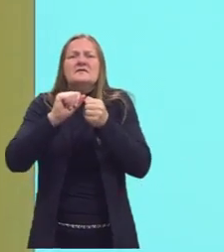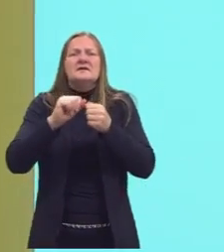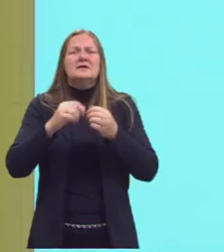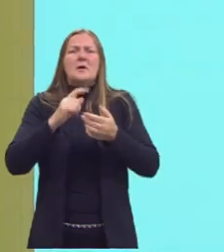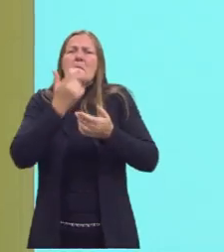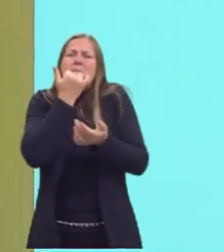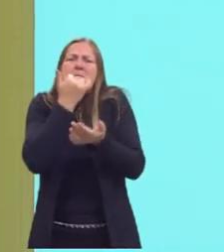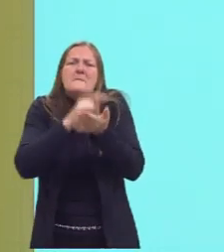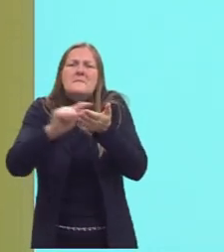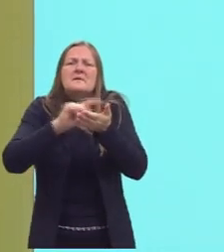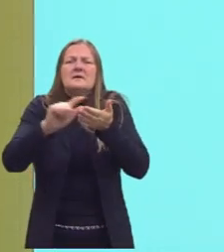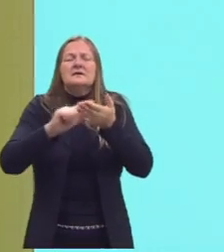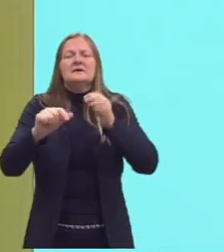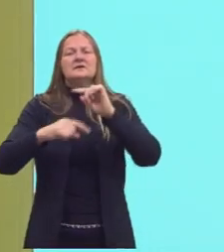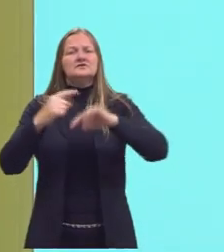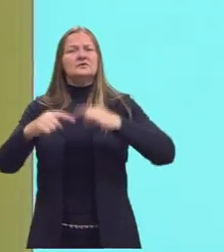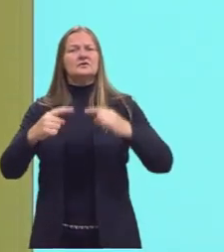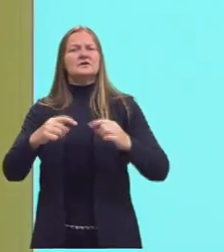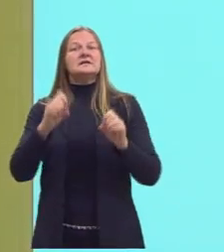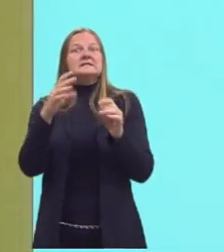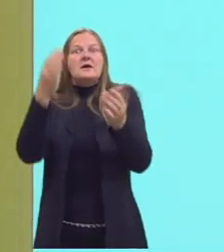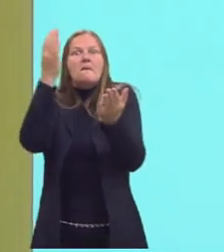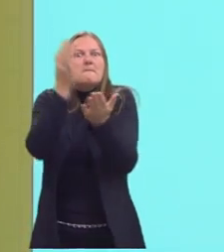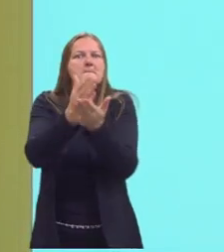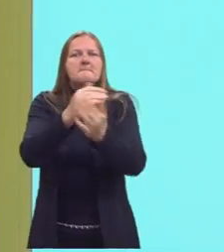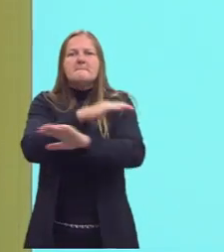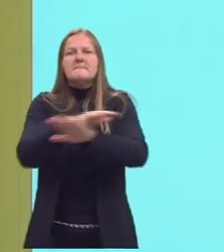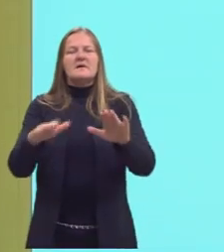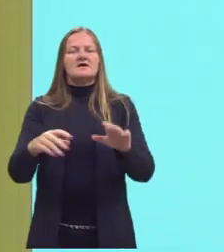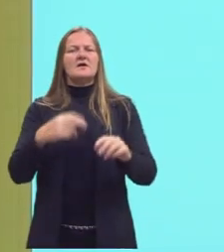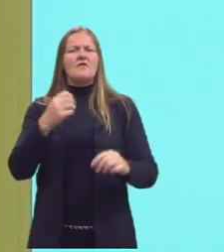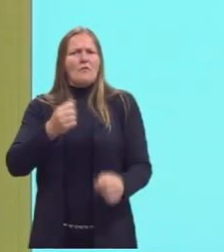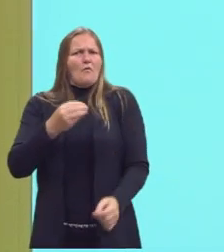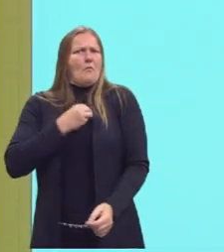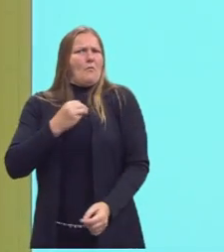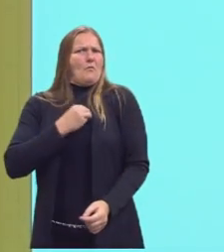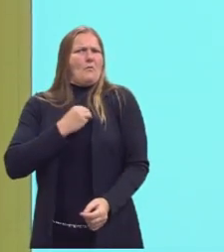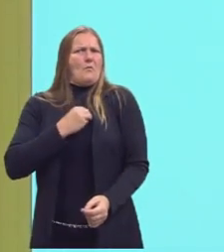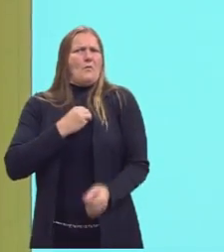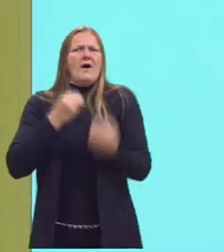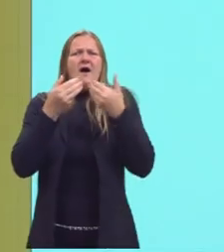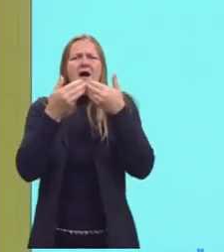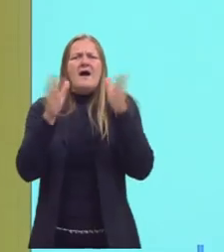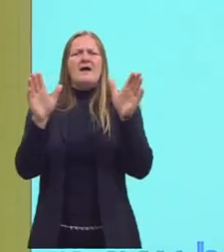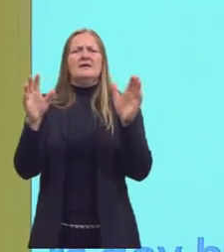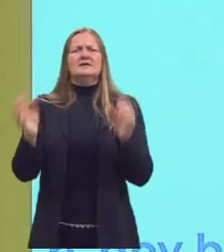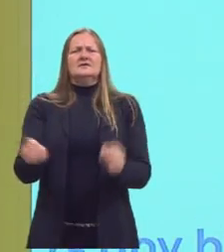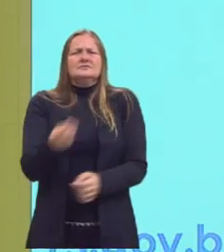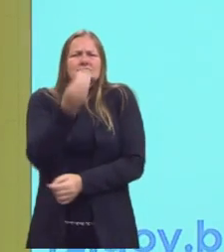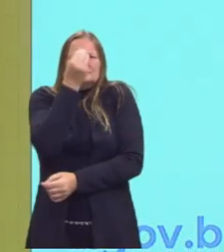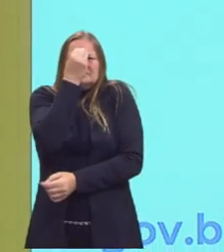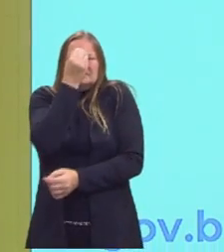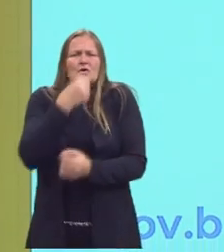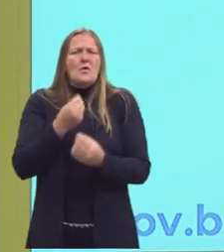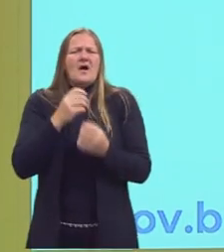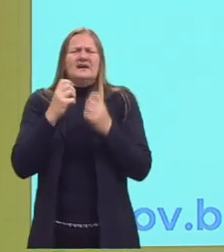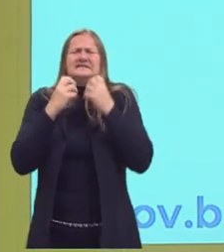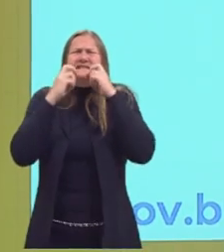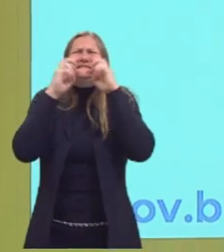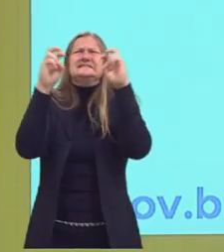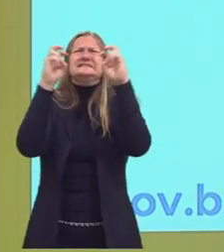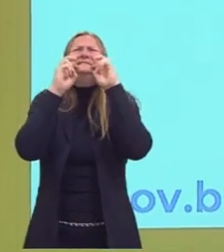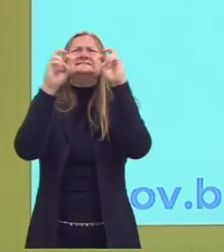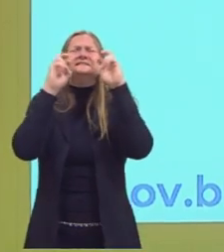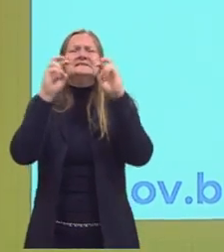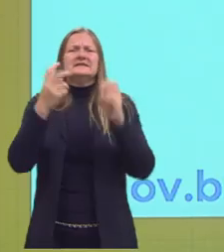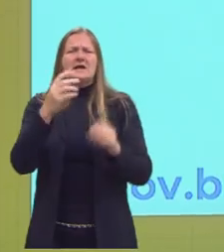perdoar, mas empenhado. Se basta a vós irar tanto pecado, abrandar-vos sobeja um só gemido, que a